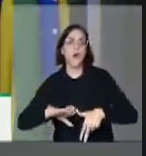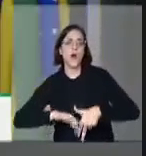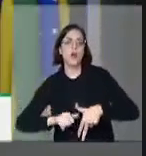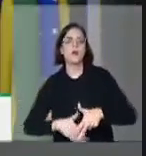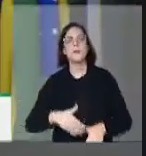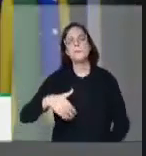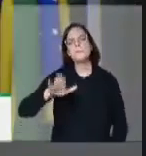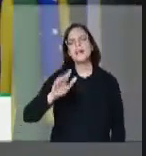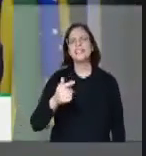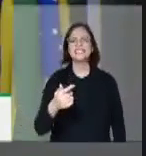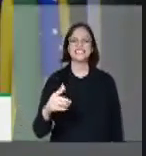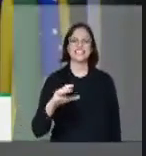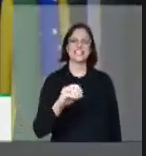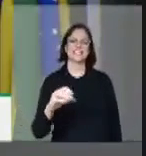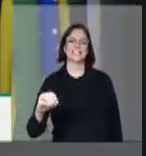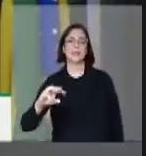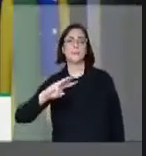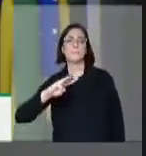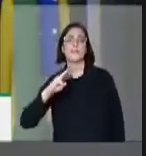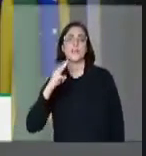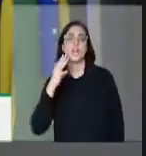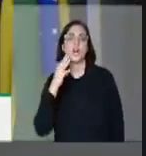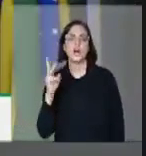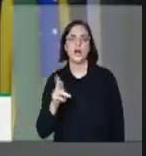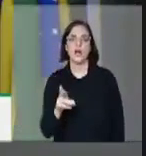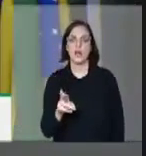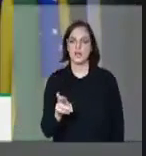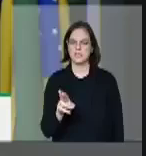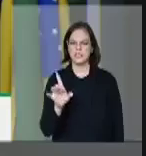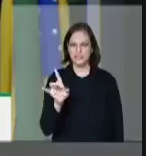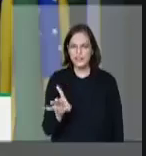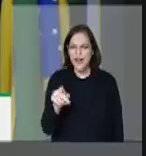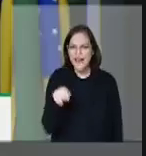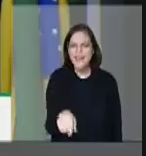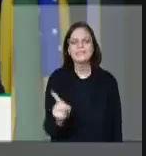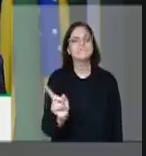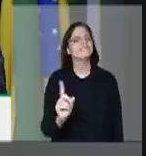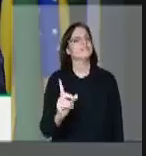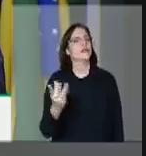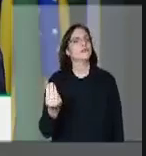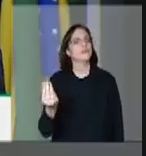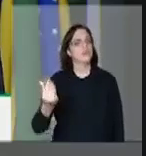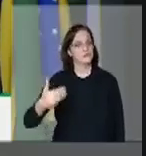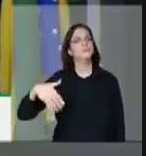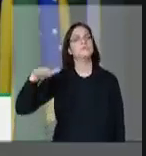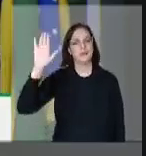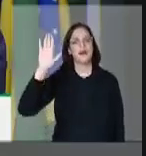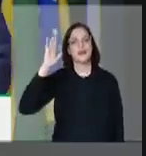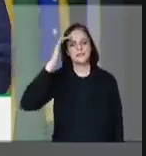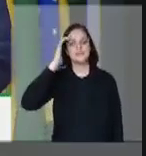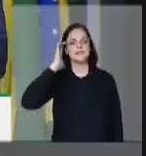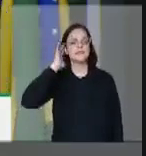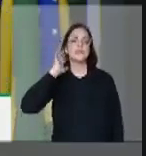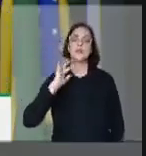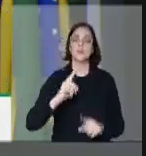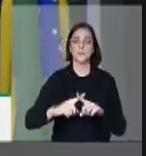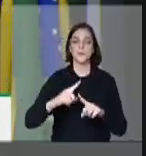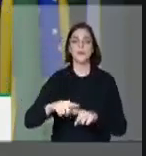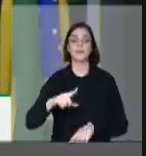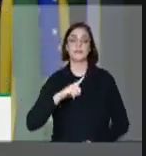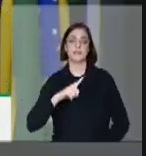700 milhões de reais. Não foram só esses valores, não. Foi muito mais de obras